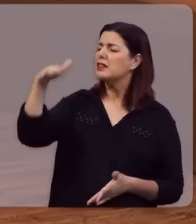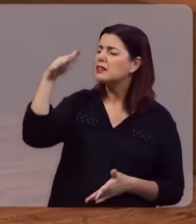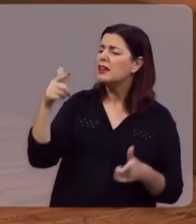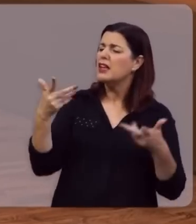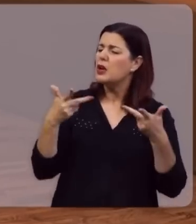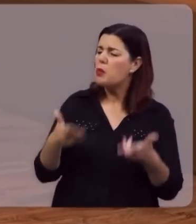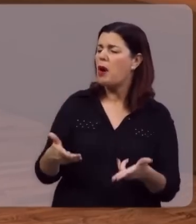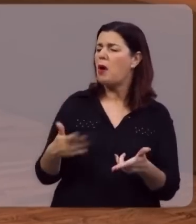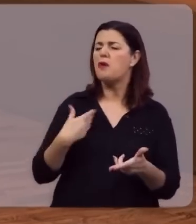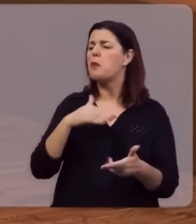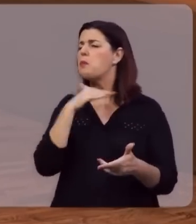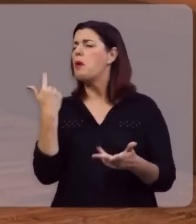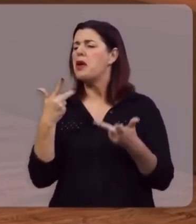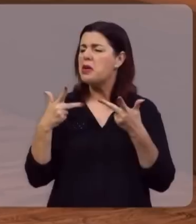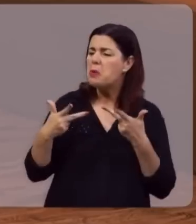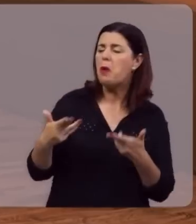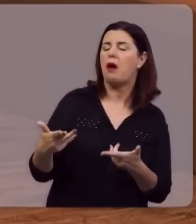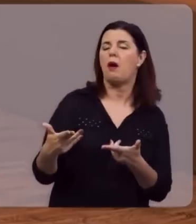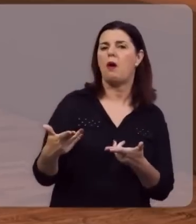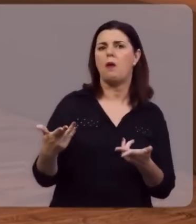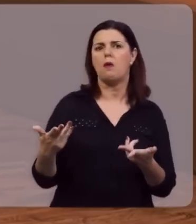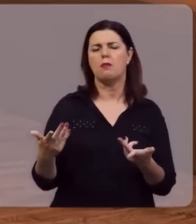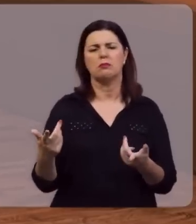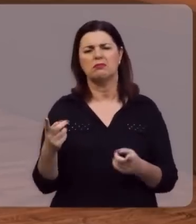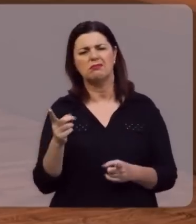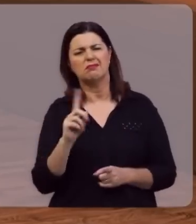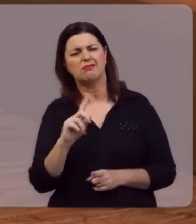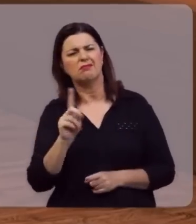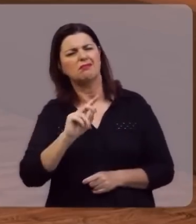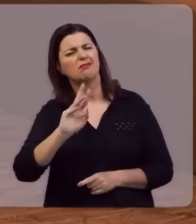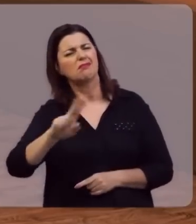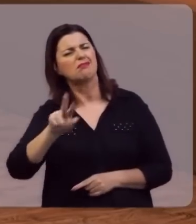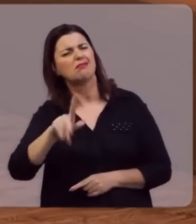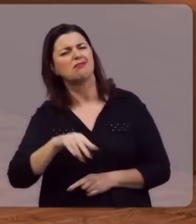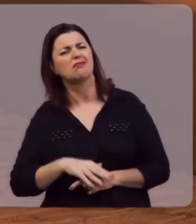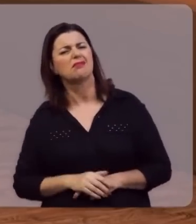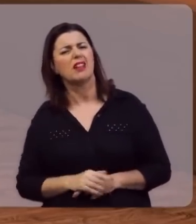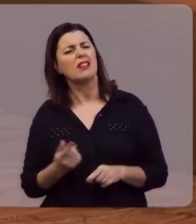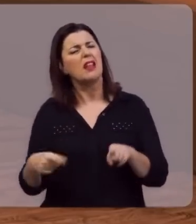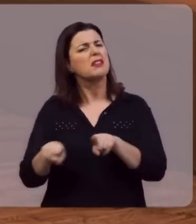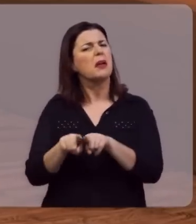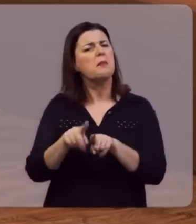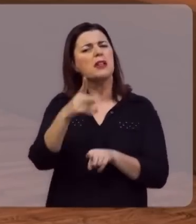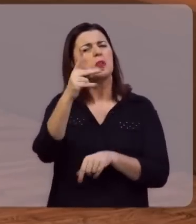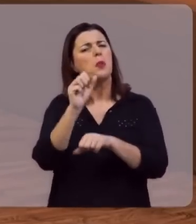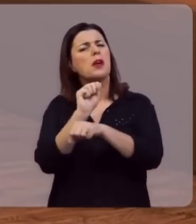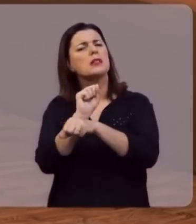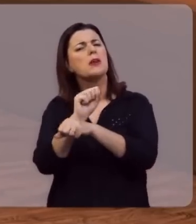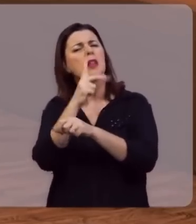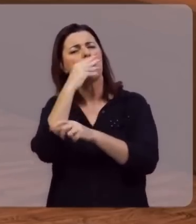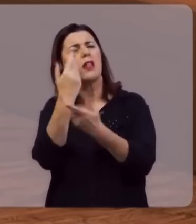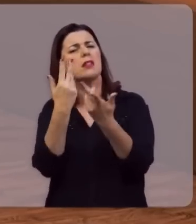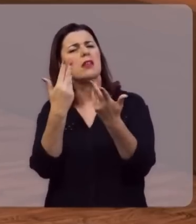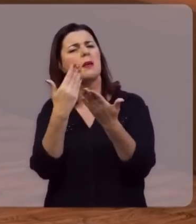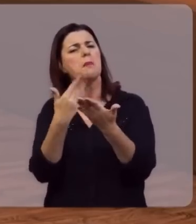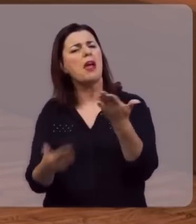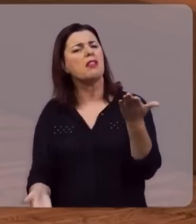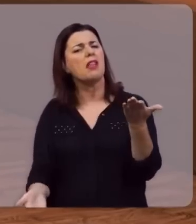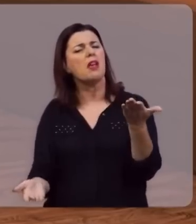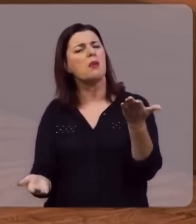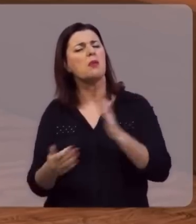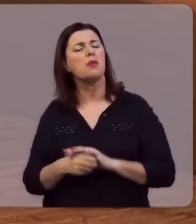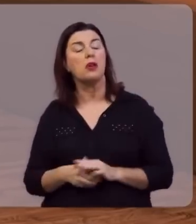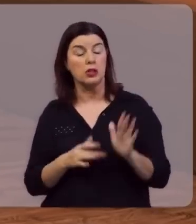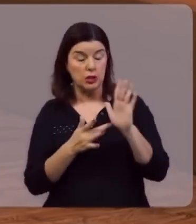há janela de escape, não há porta de saída. Talvez você está também com esperança morta. E